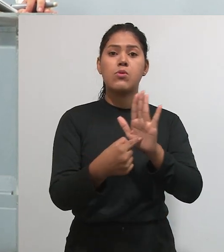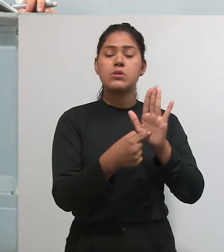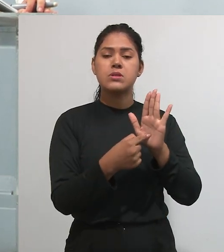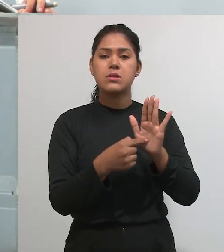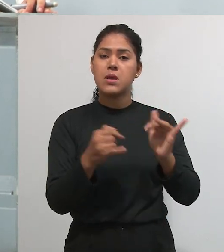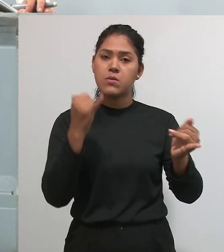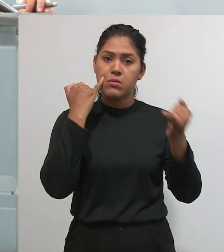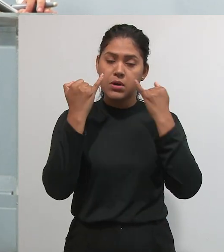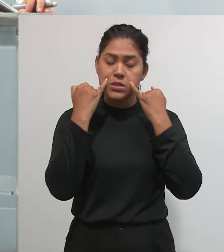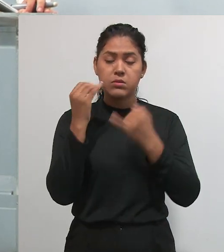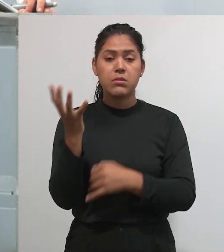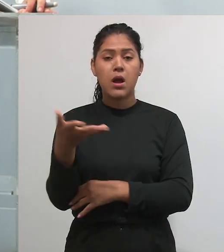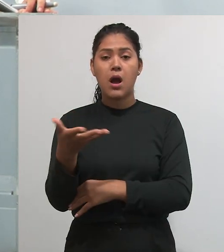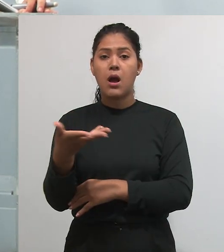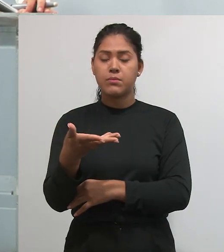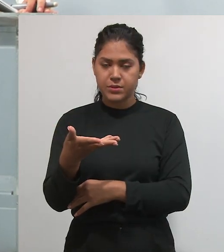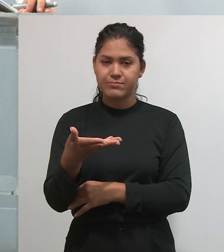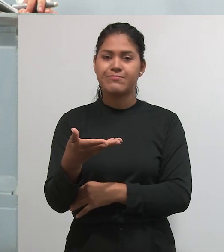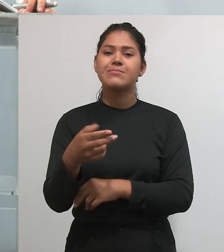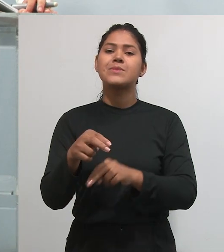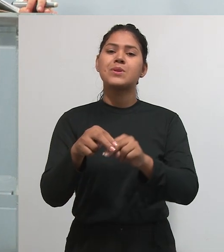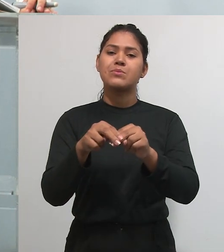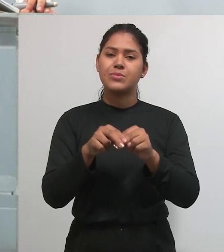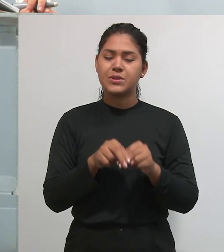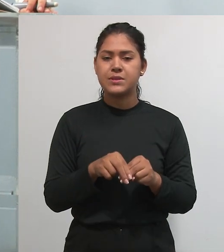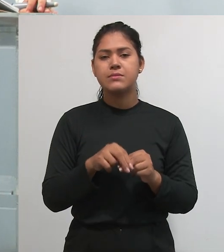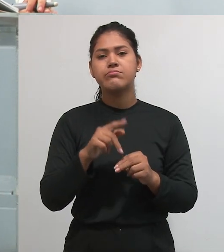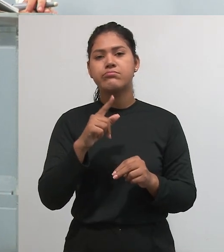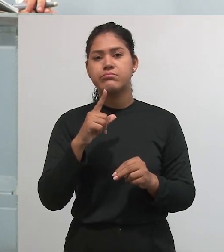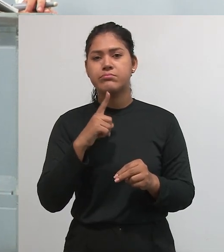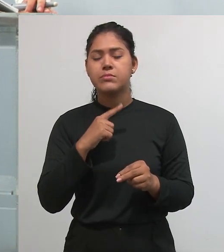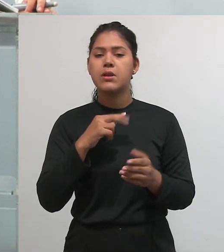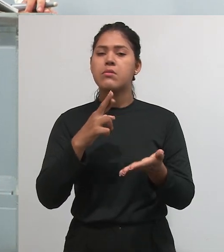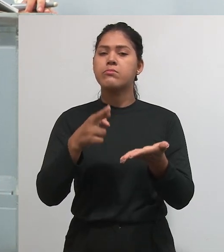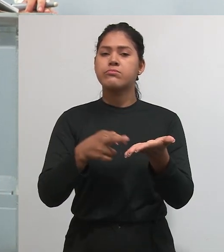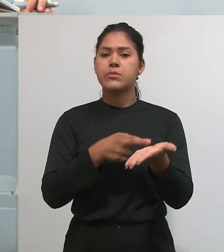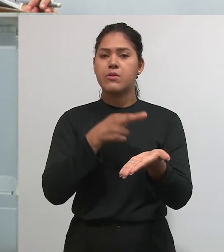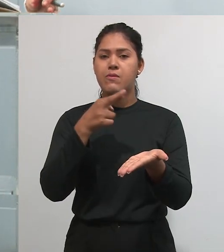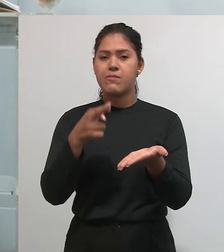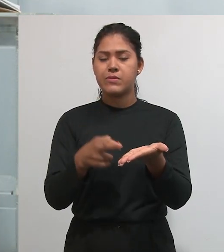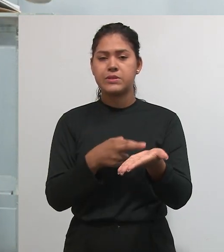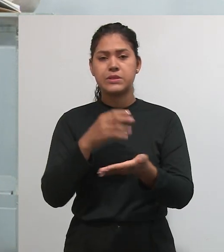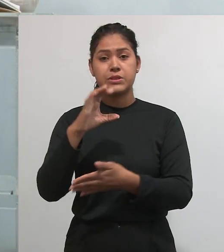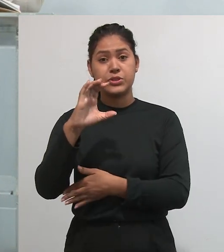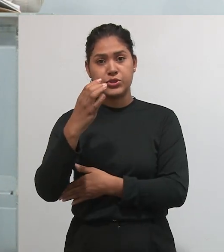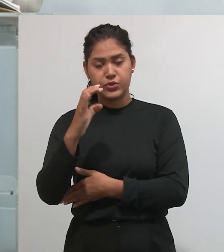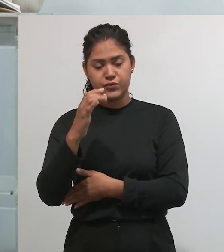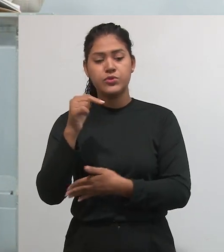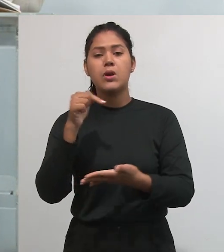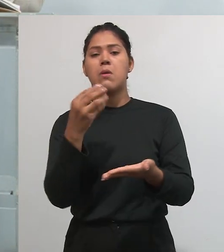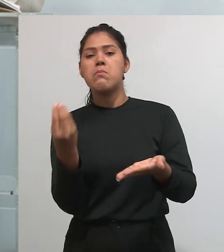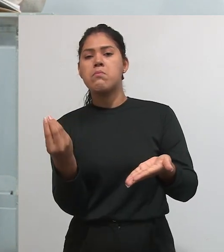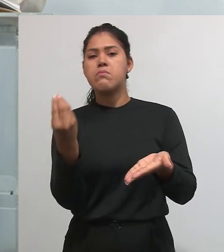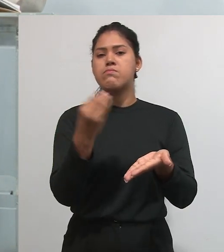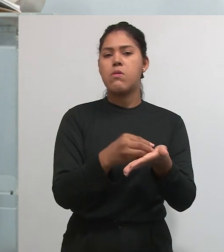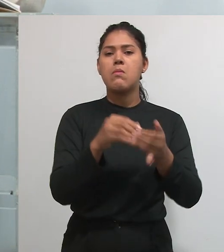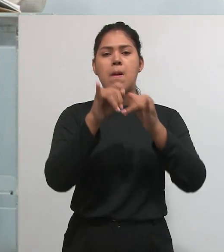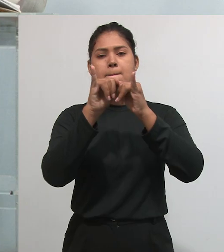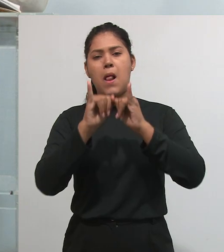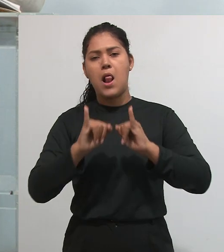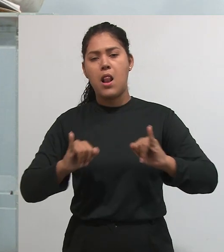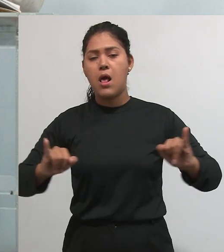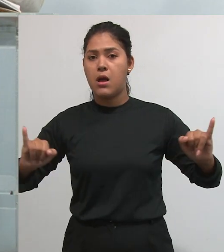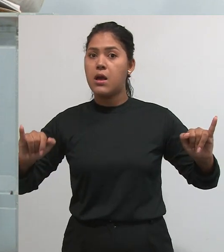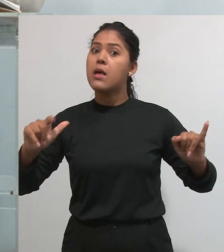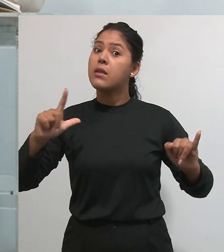muito recente e rápido. Então, isso nós vamos procurar revistas científicas para publicar. Essas revistas científicas podem